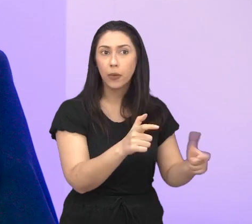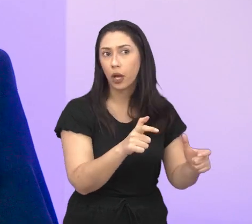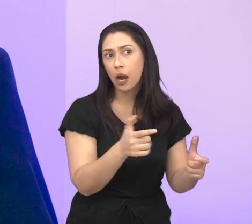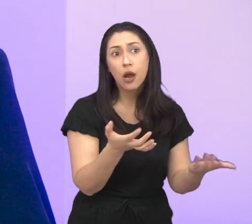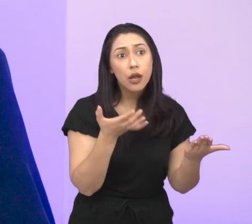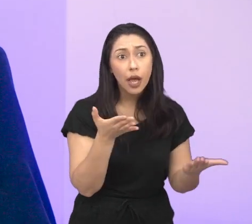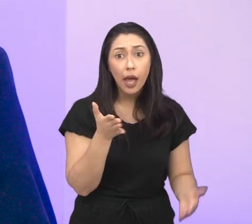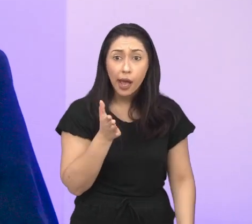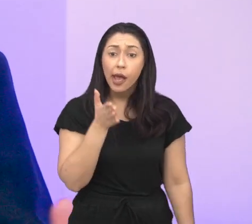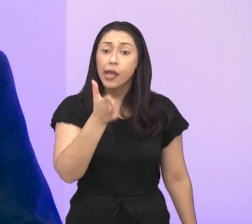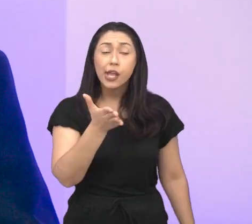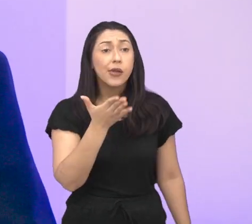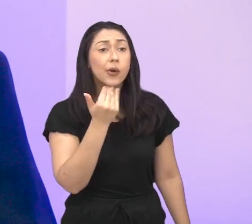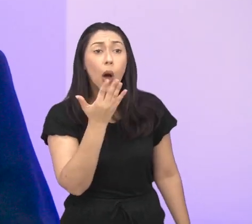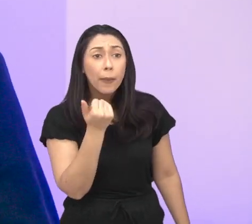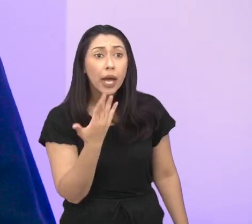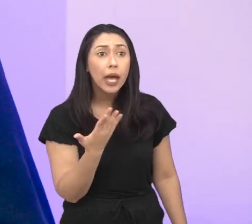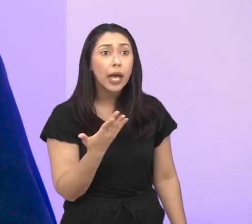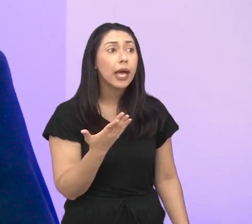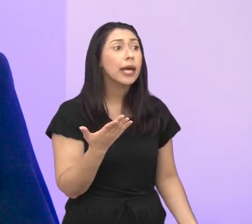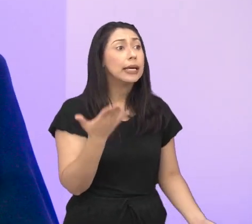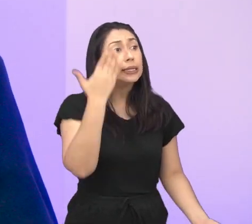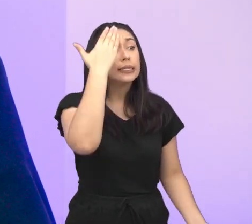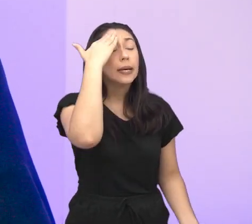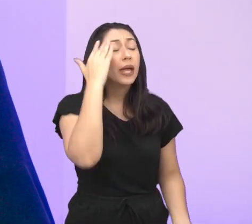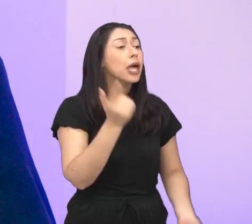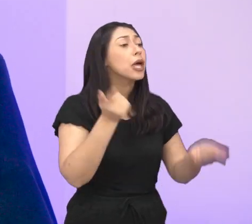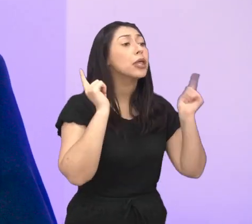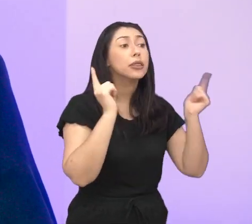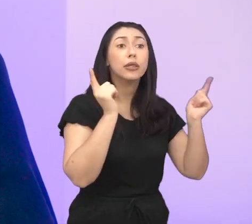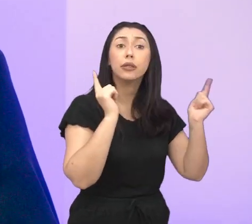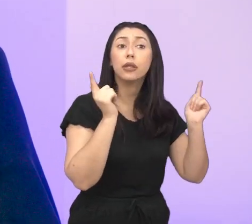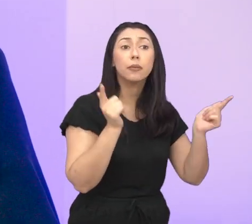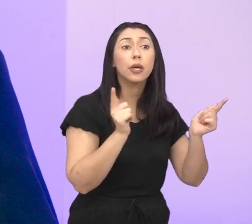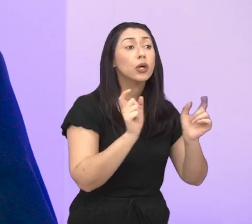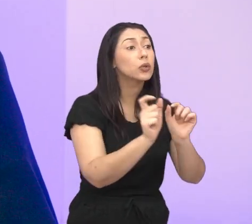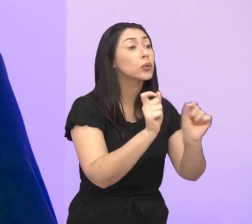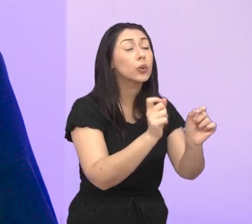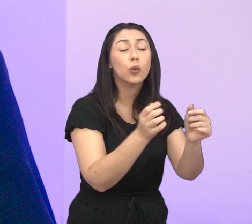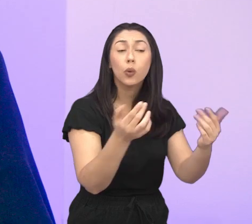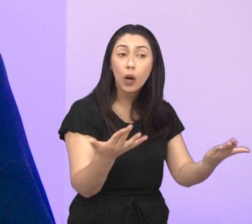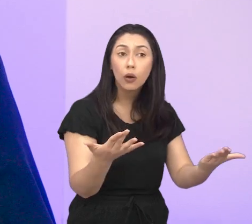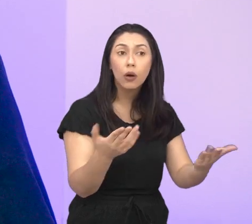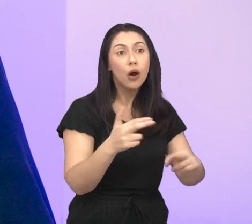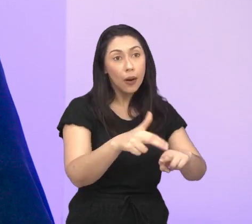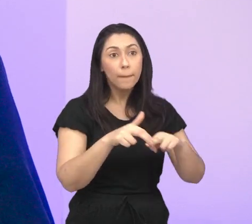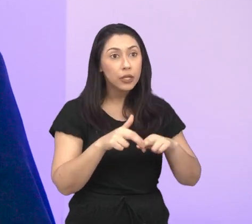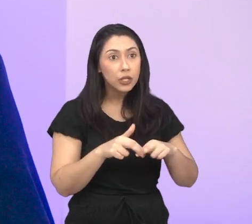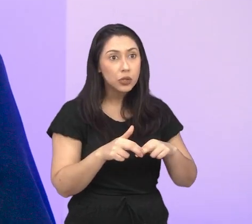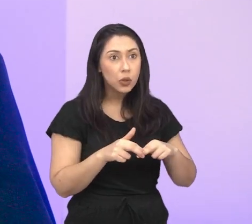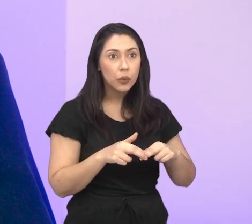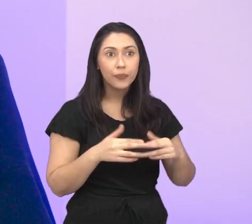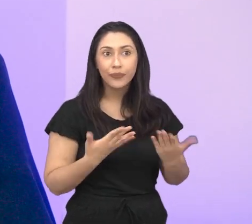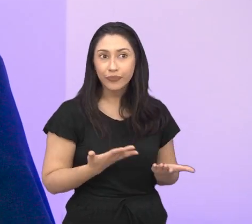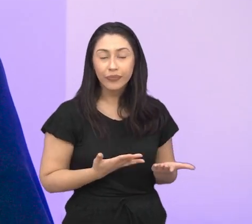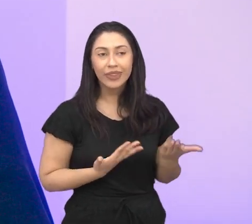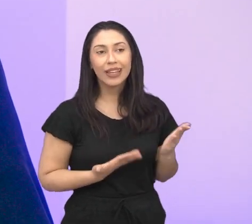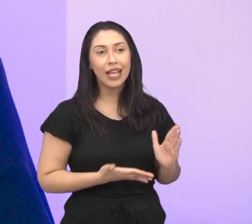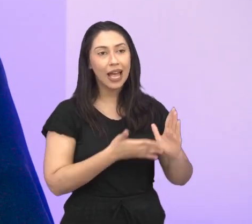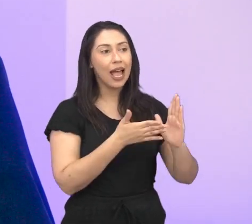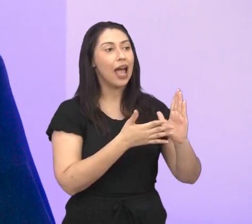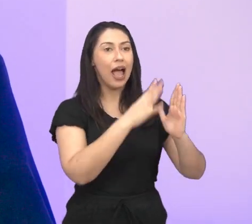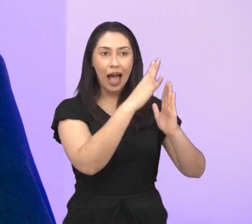sair para comer, ela quer saber o que ela tem de diversão para fazer no local, Então, hoje, a agenda de shows e eventos que nós